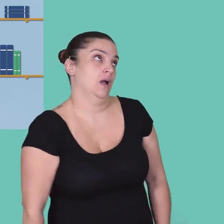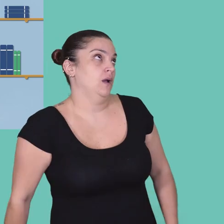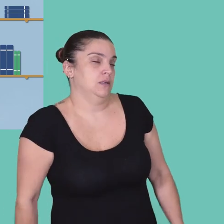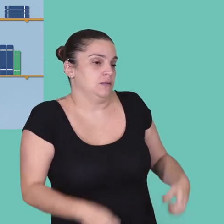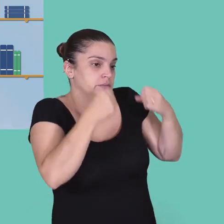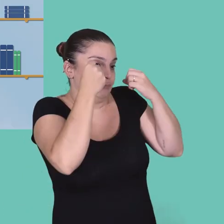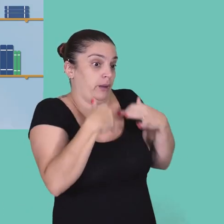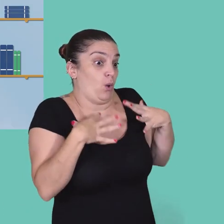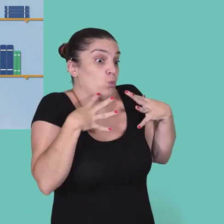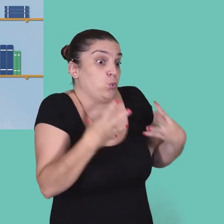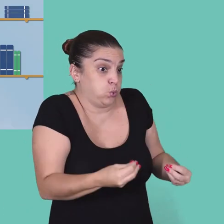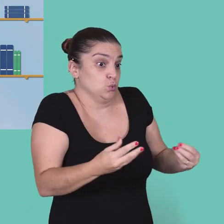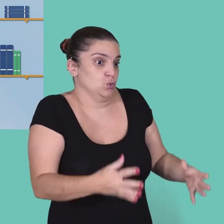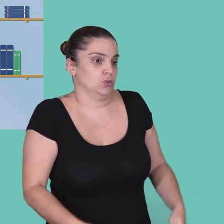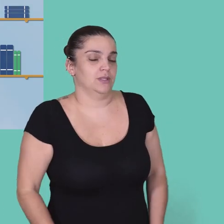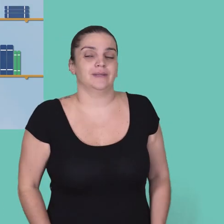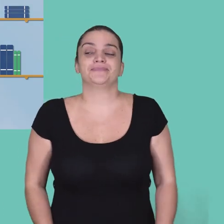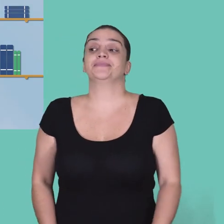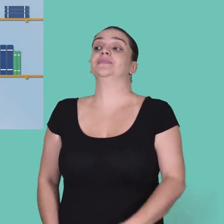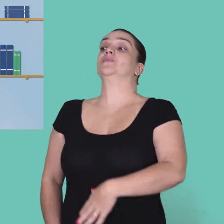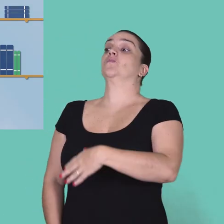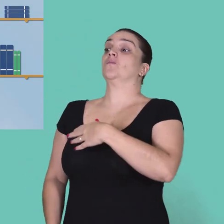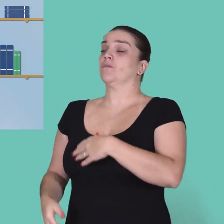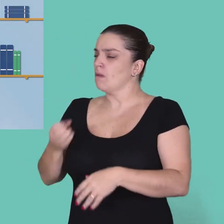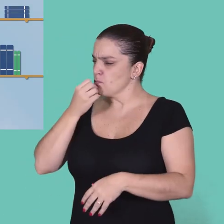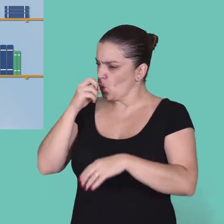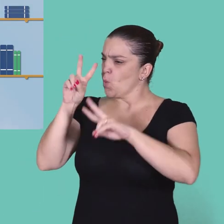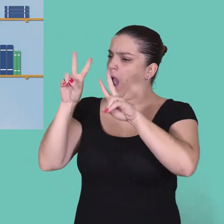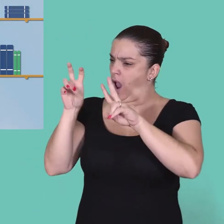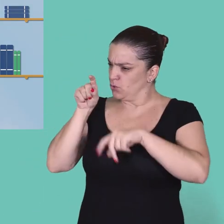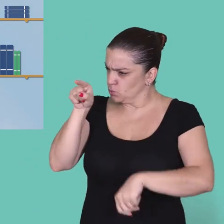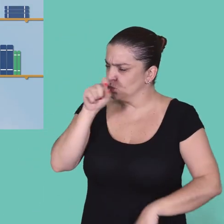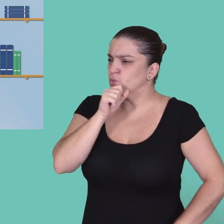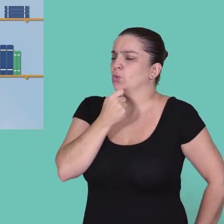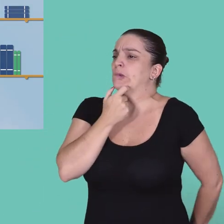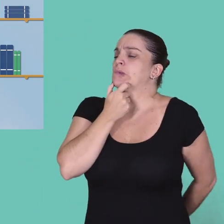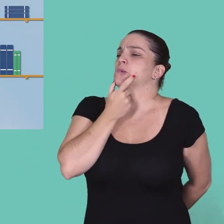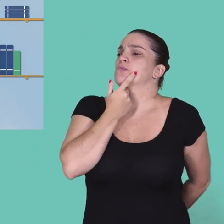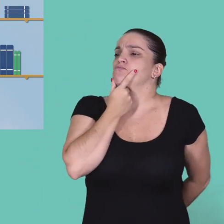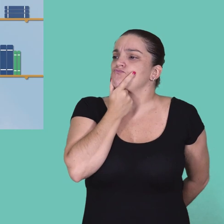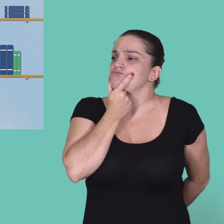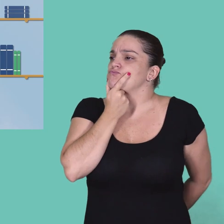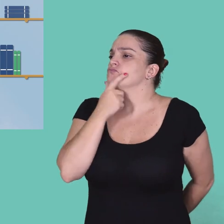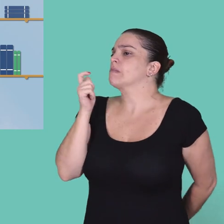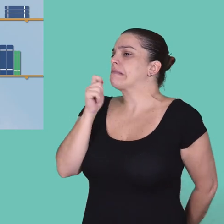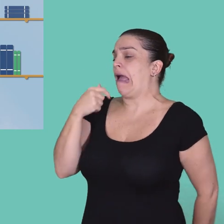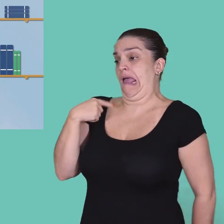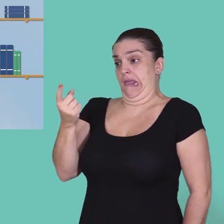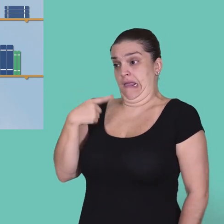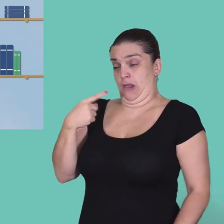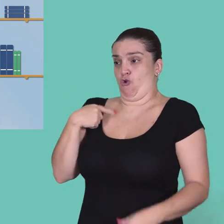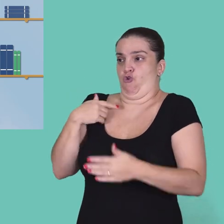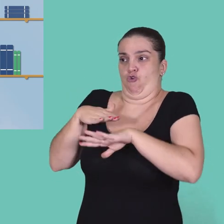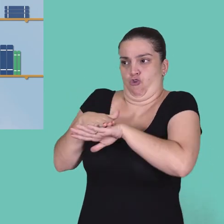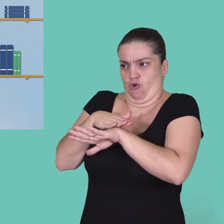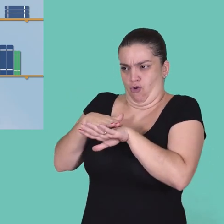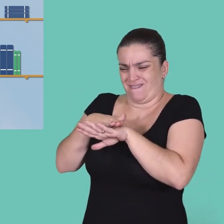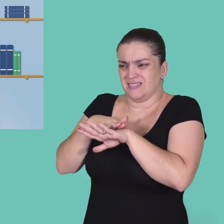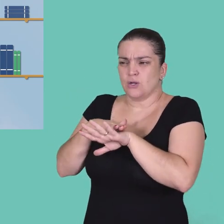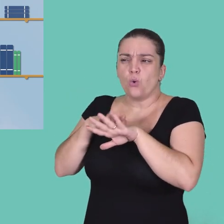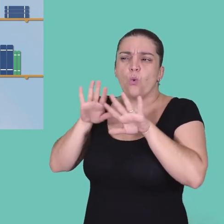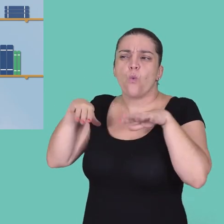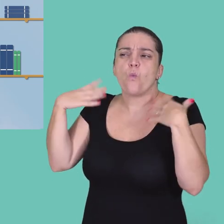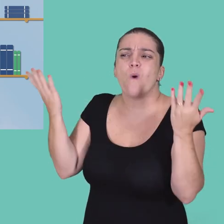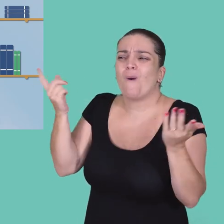tudo pra ela. Bem fácil. Ai, muito bem. Eu acho excelente esse teu assunto, porque daí a gente pode refletir junto sobre qual